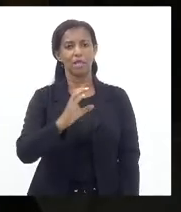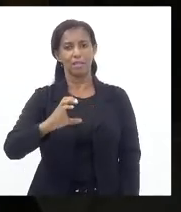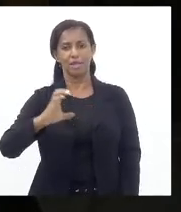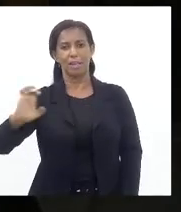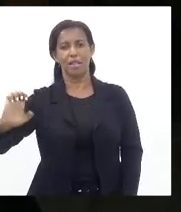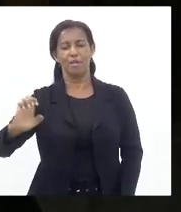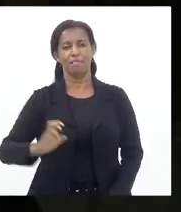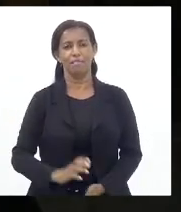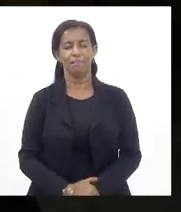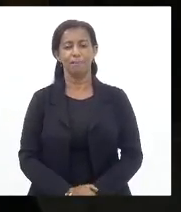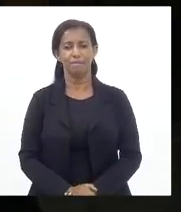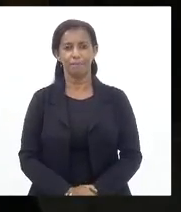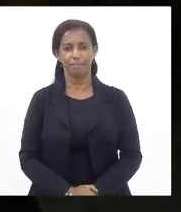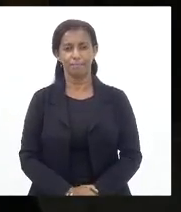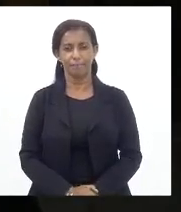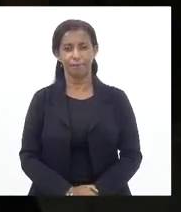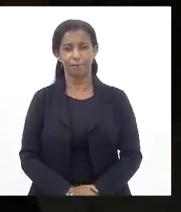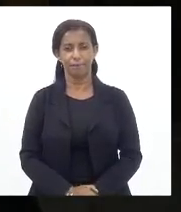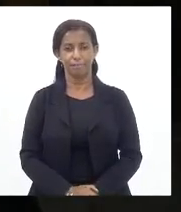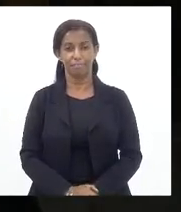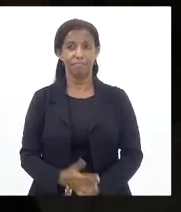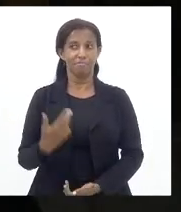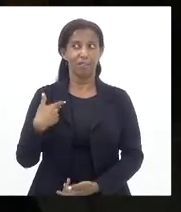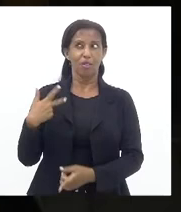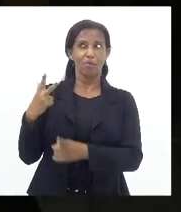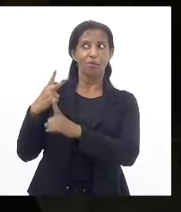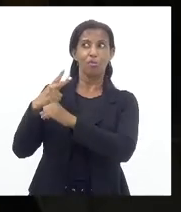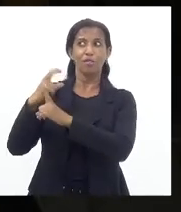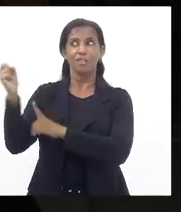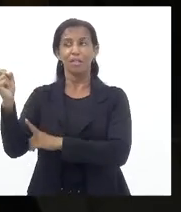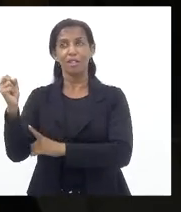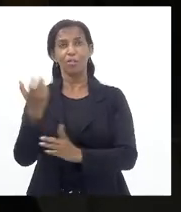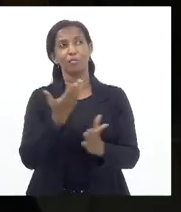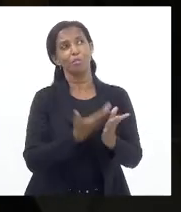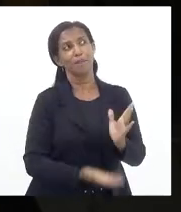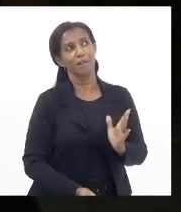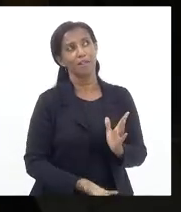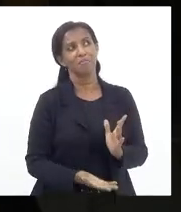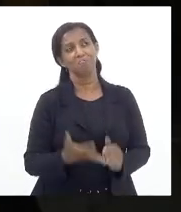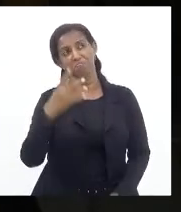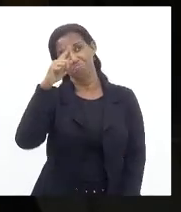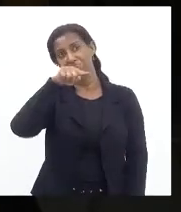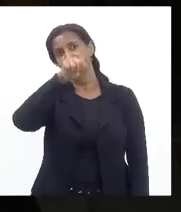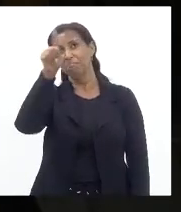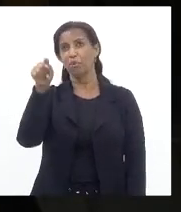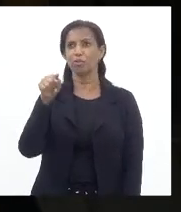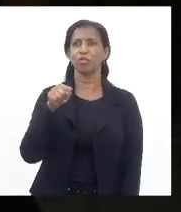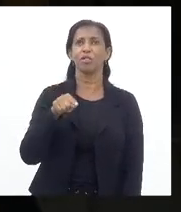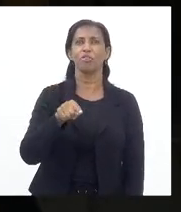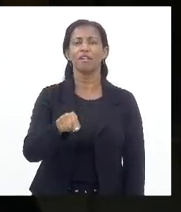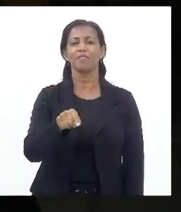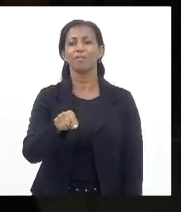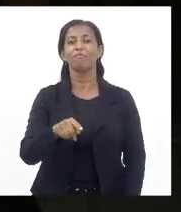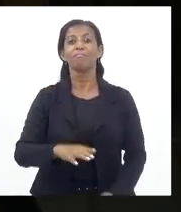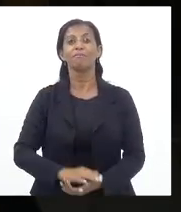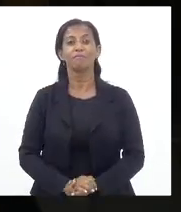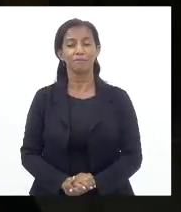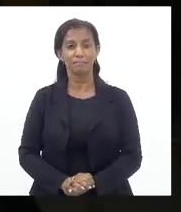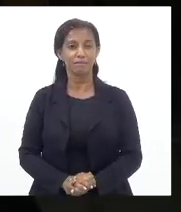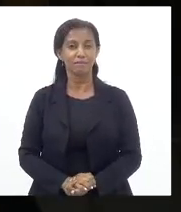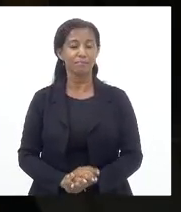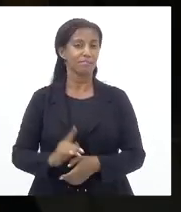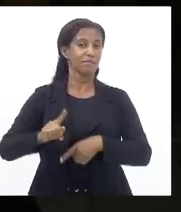Serei vencedor Ou vencido Não sei E depois